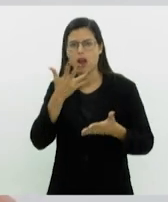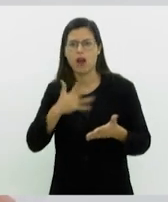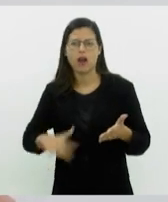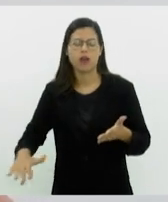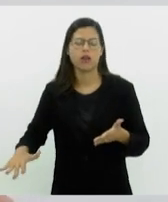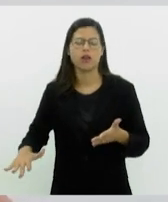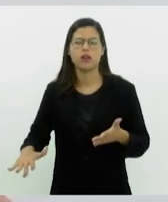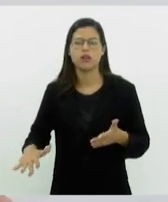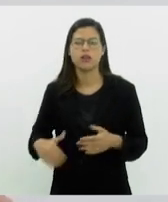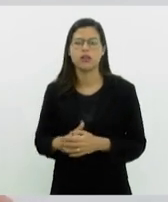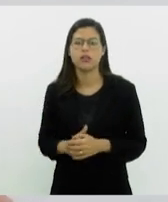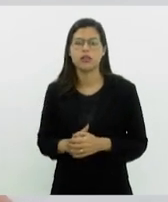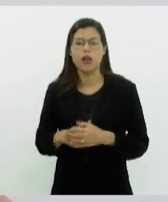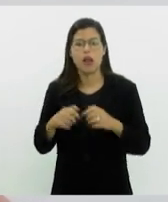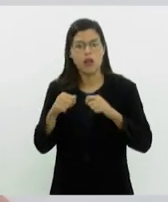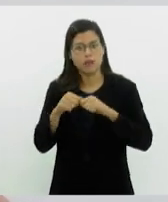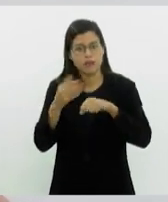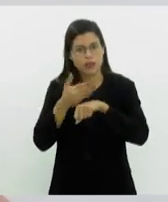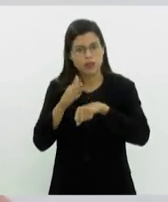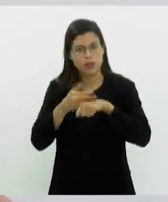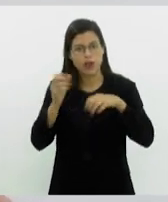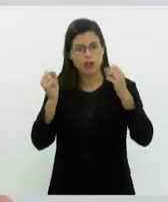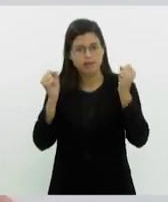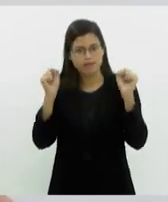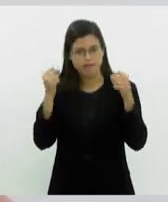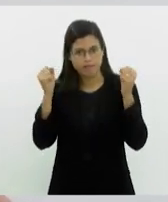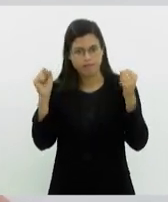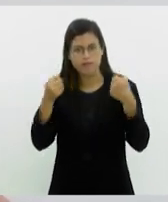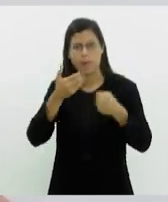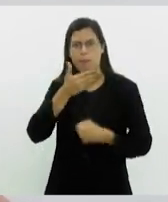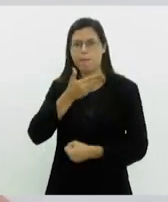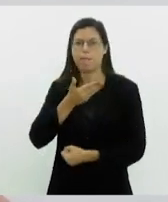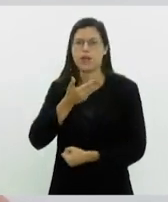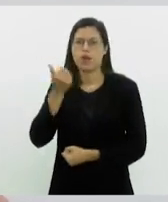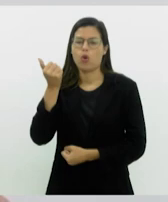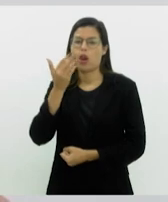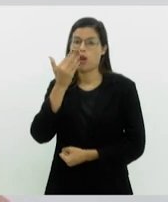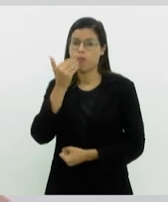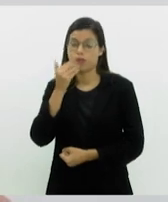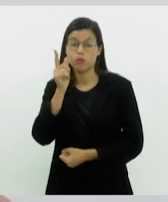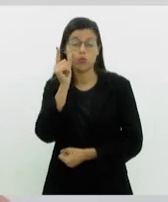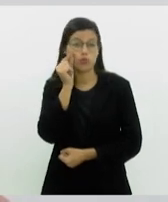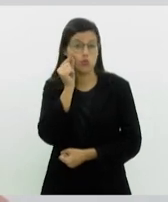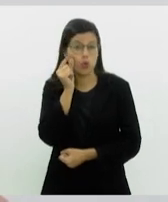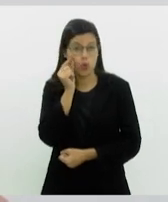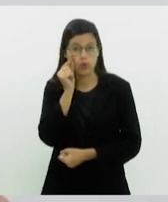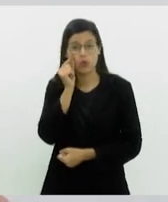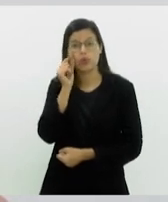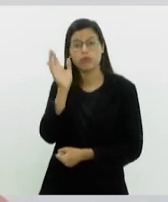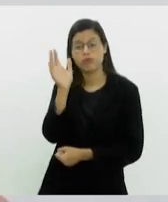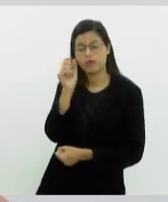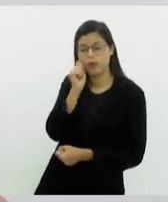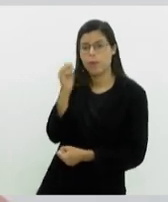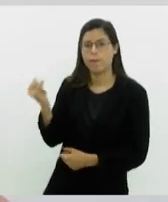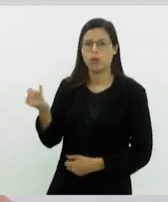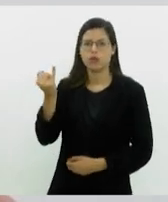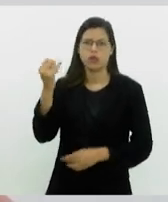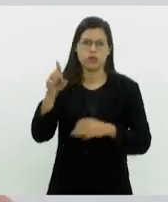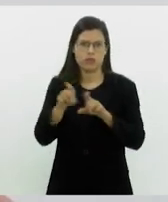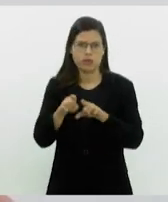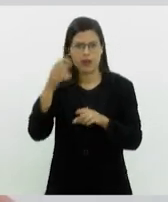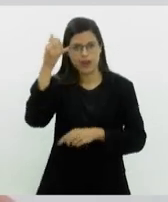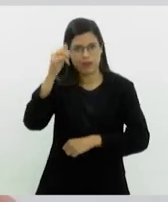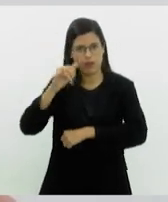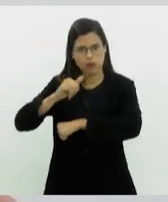a se exercitarem mais, melhorar a alimentação. O sono é uma coisa muito importante para evitar o ganho de peso